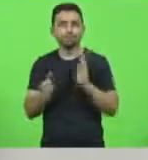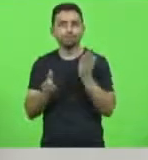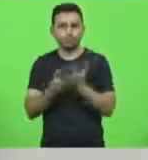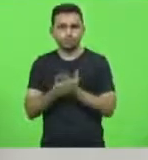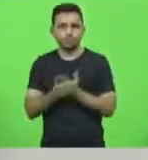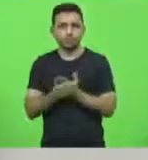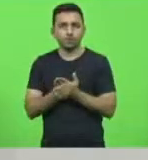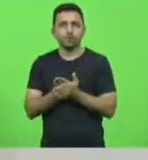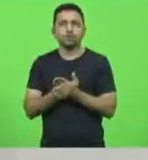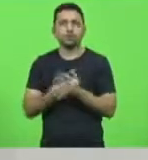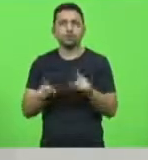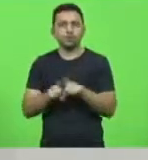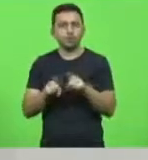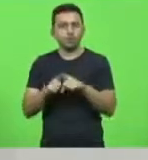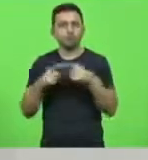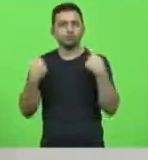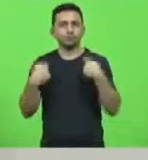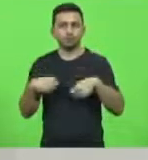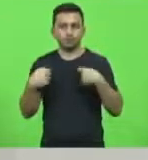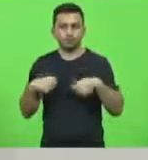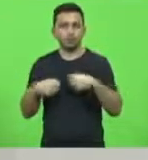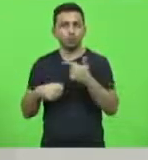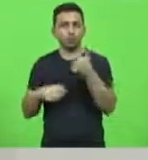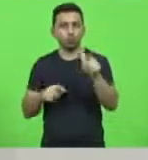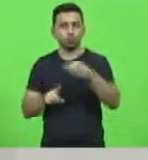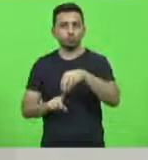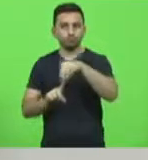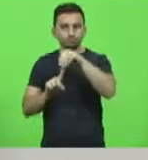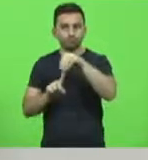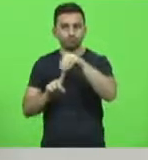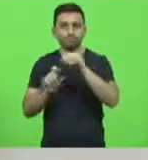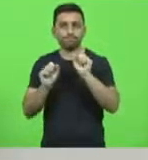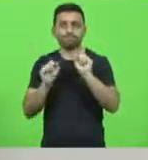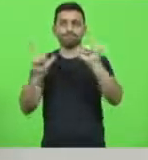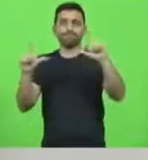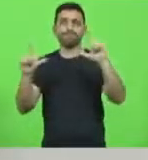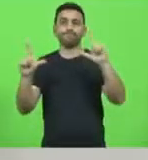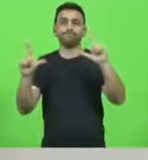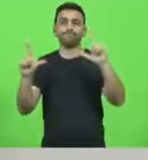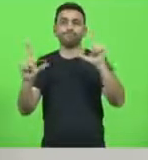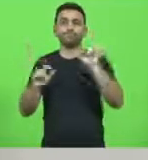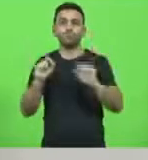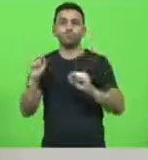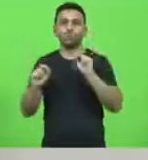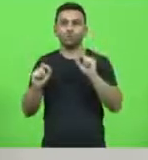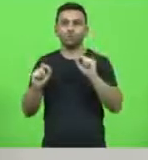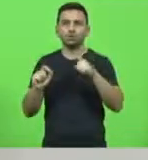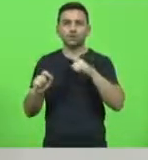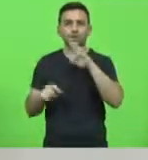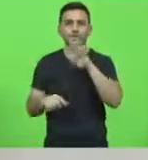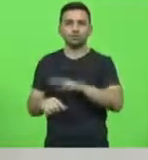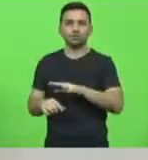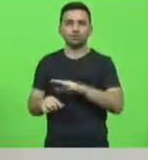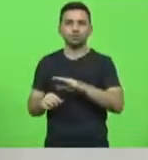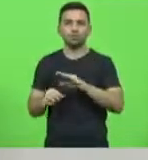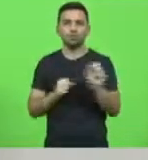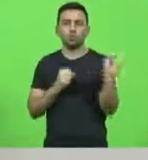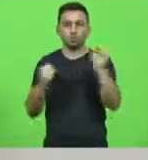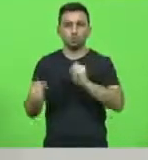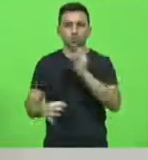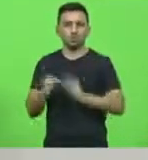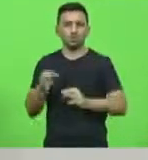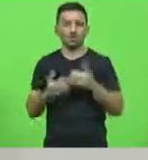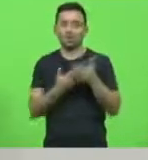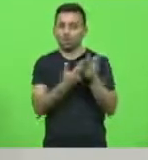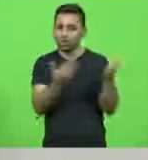disso, é preciso ressaltar mais um ponto que gerou espanto e também foi objeto de repulsa do Poder Judiciário com toda a